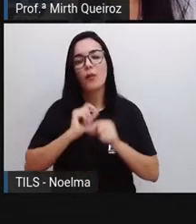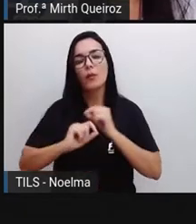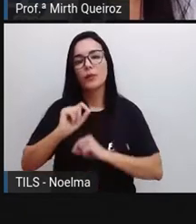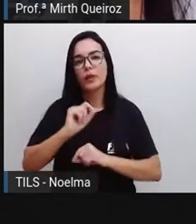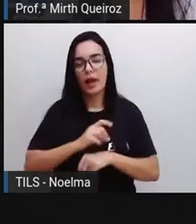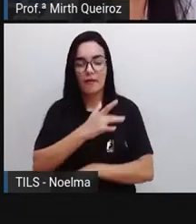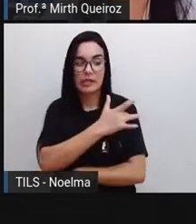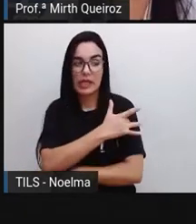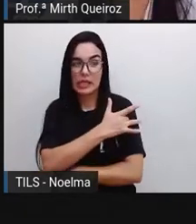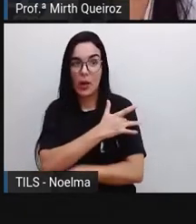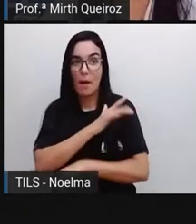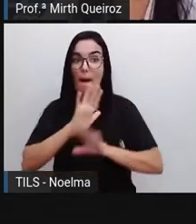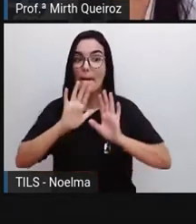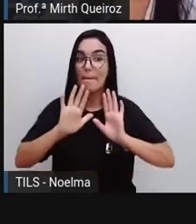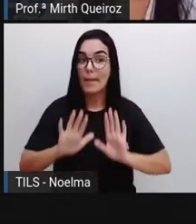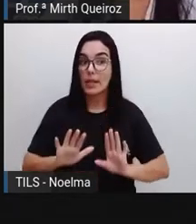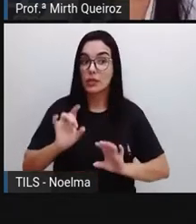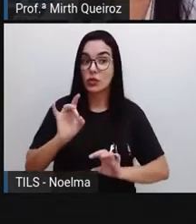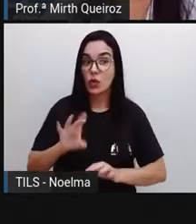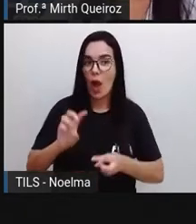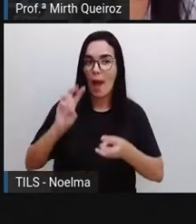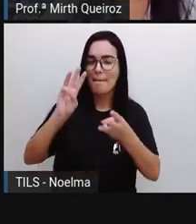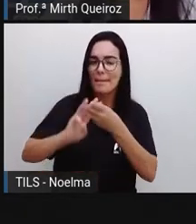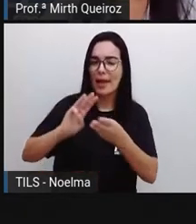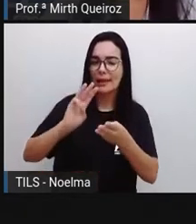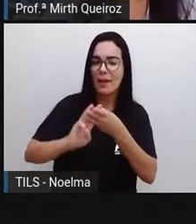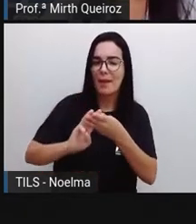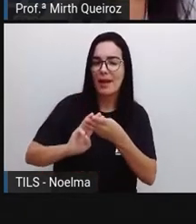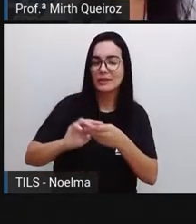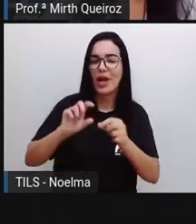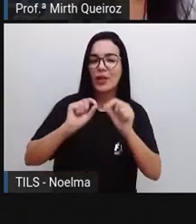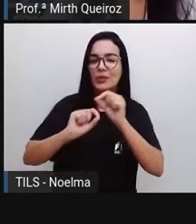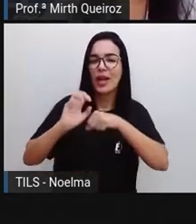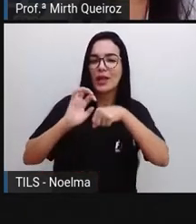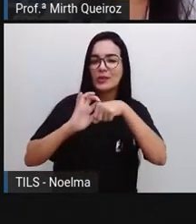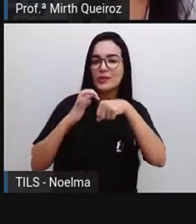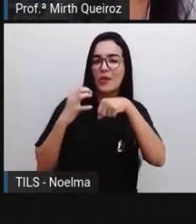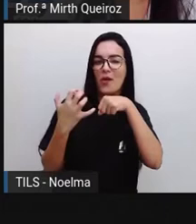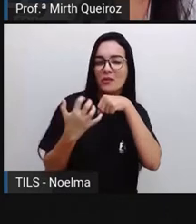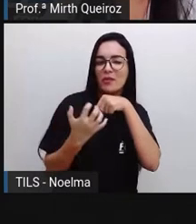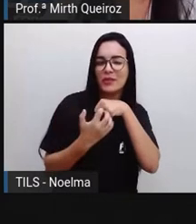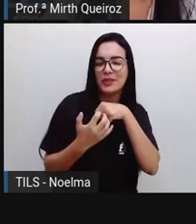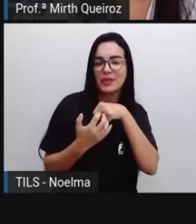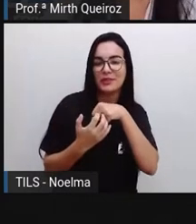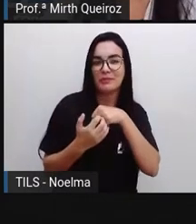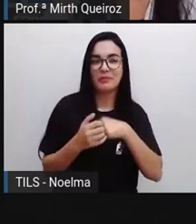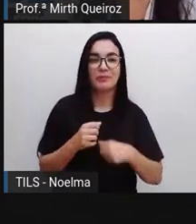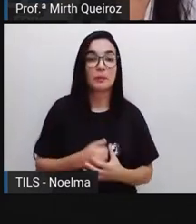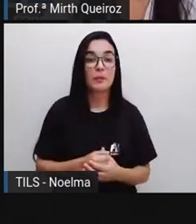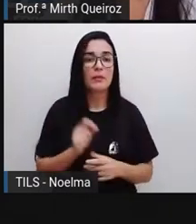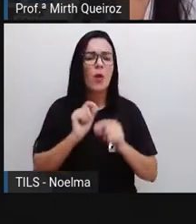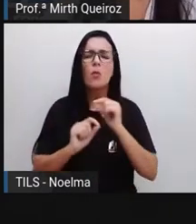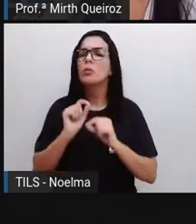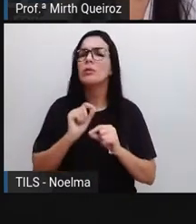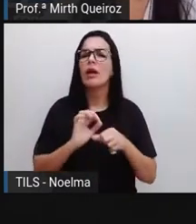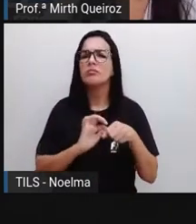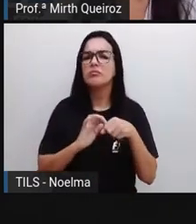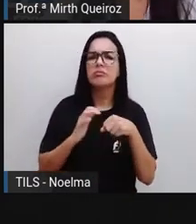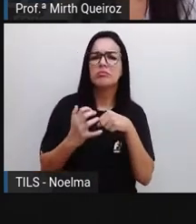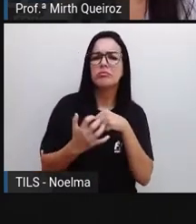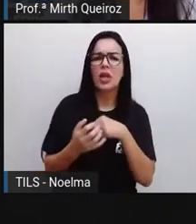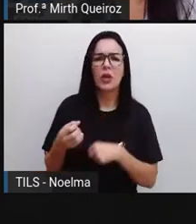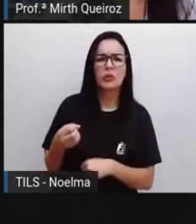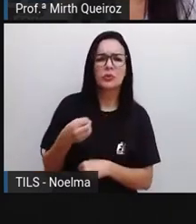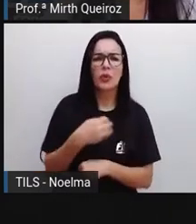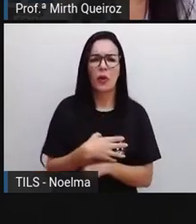sobre a vacinação, porém, utilizando aí a matemática do coronavírus, certo? O que que é o novo